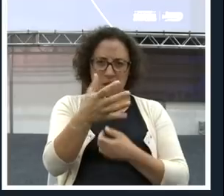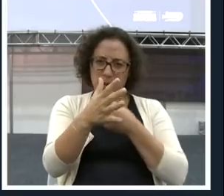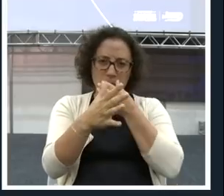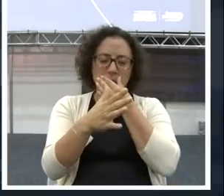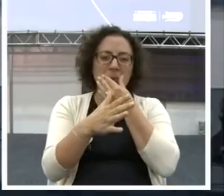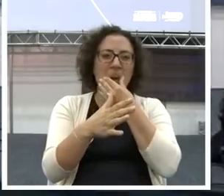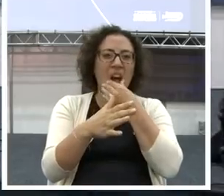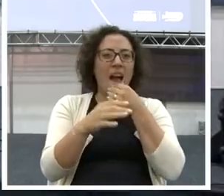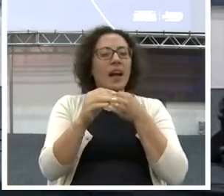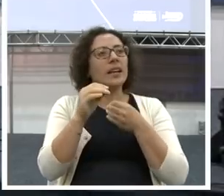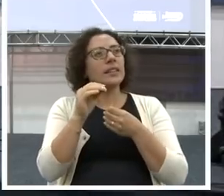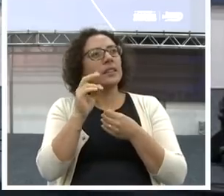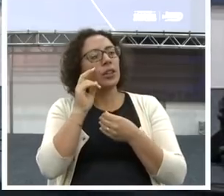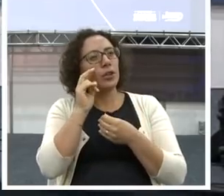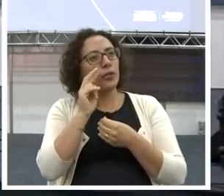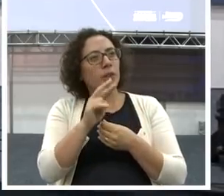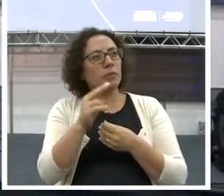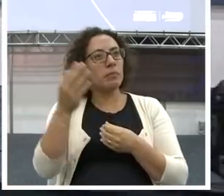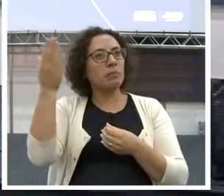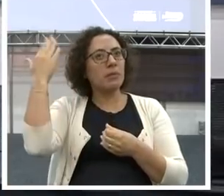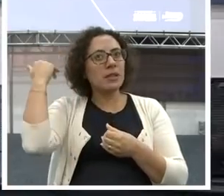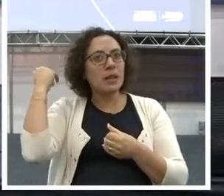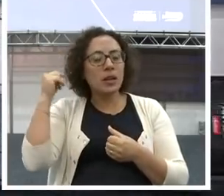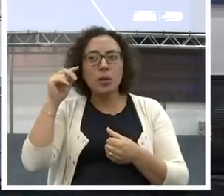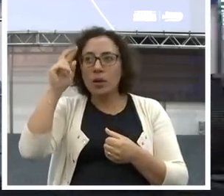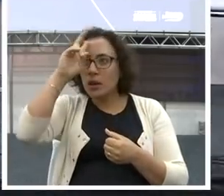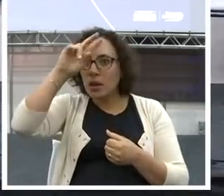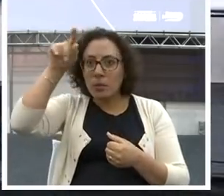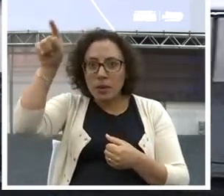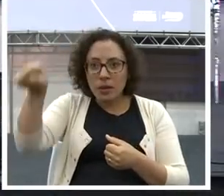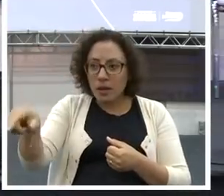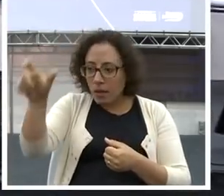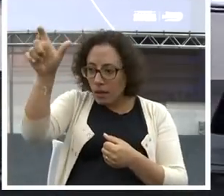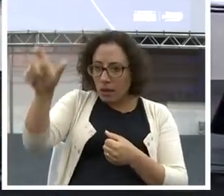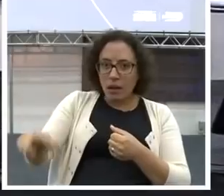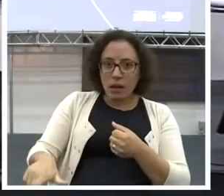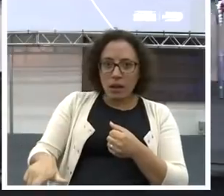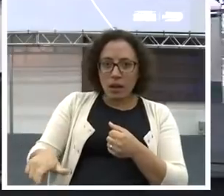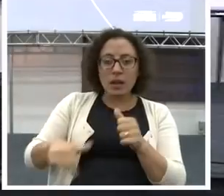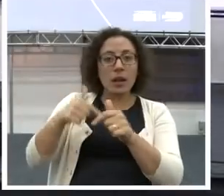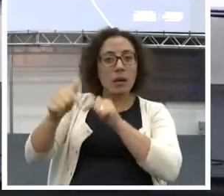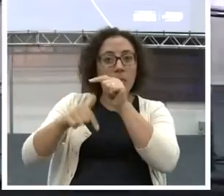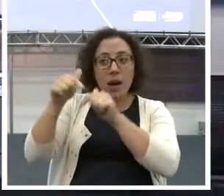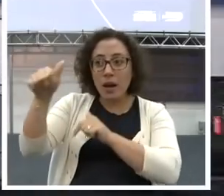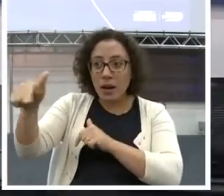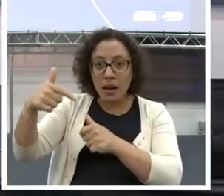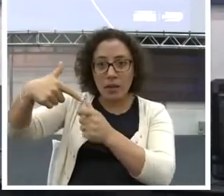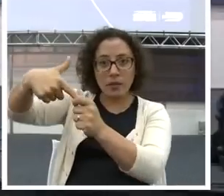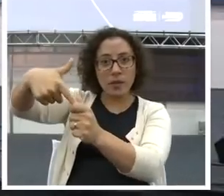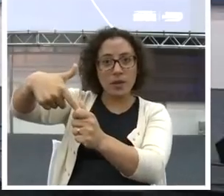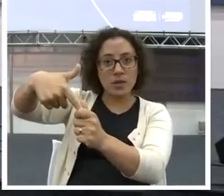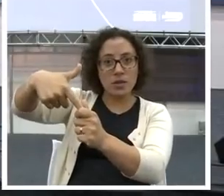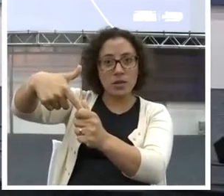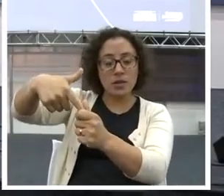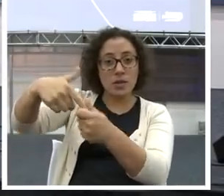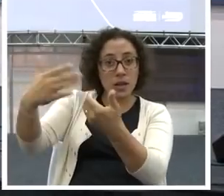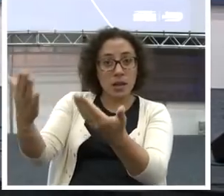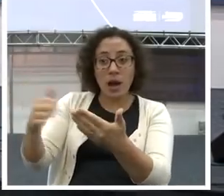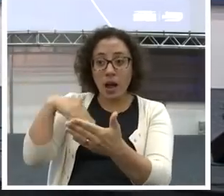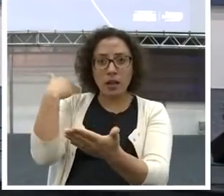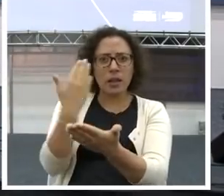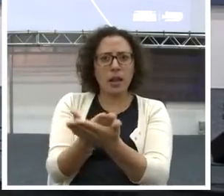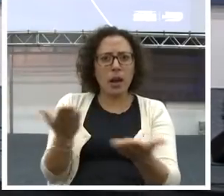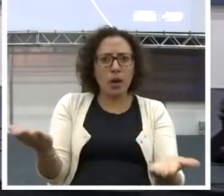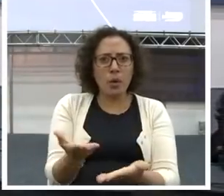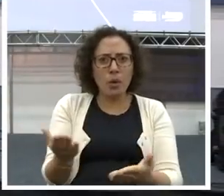Que ele era frentista na época que eu lavava vidro de carro. Então olha só. A oportunidade para ele. Foi dada